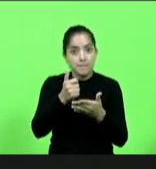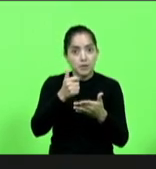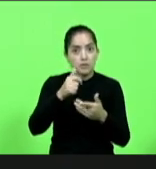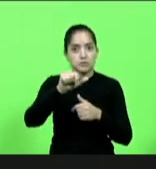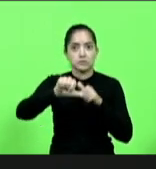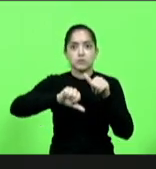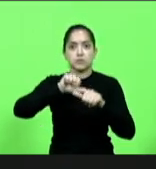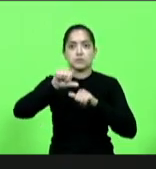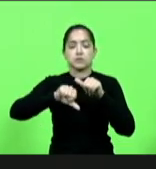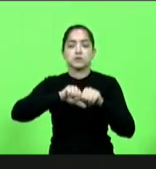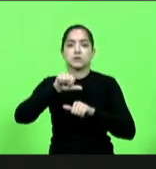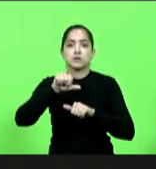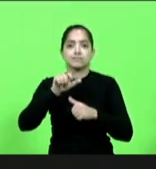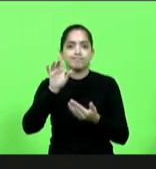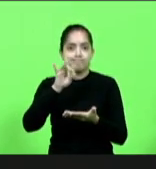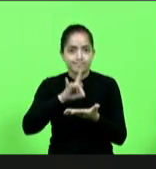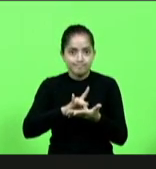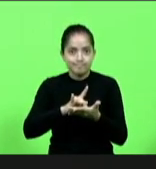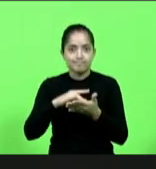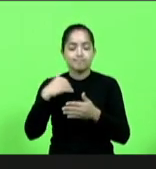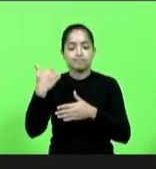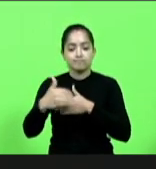se concretizando ano a ano